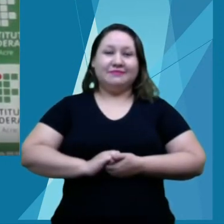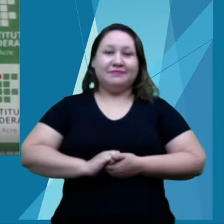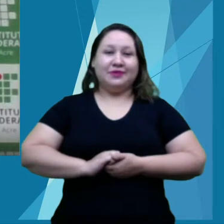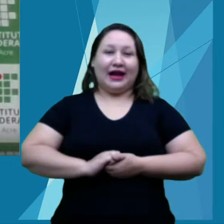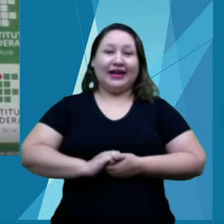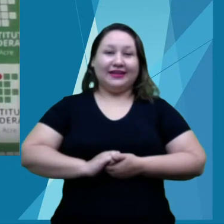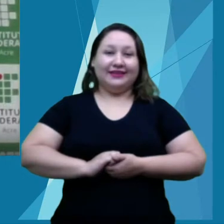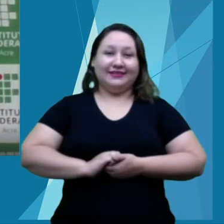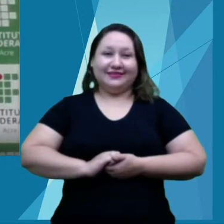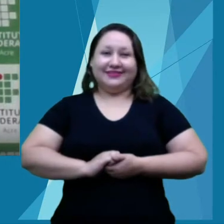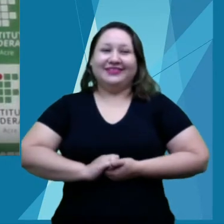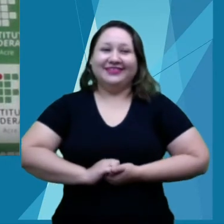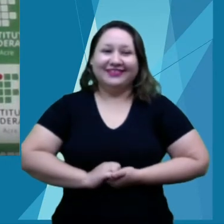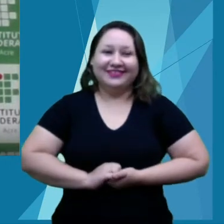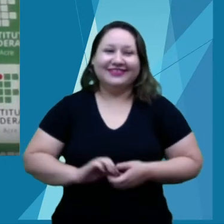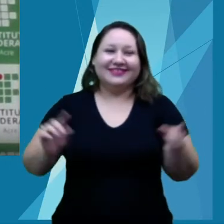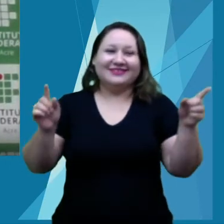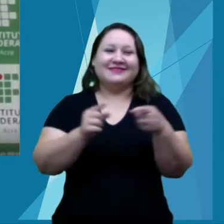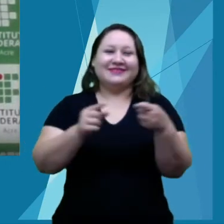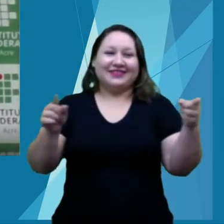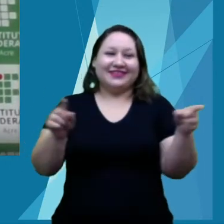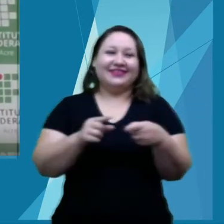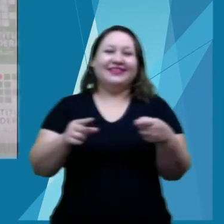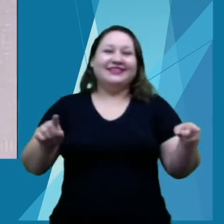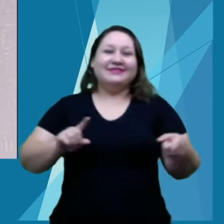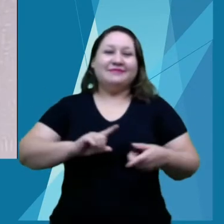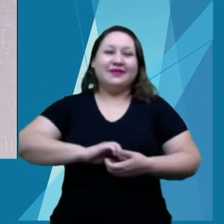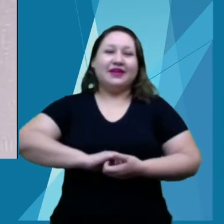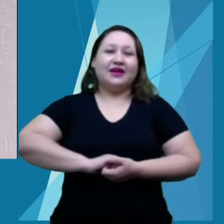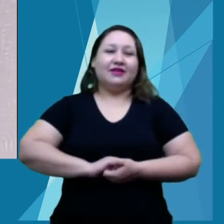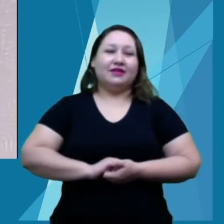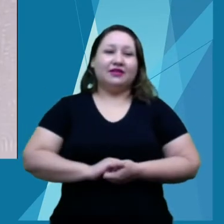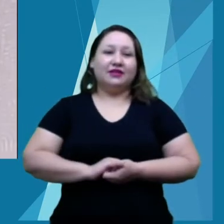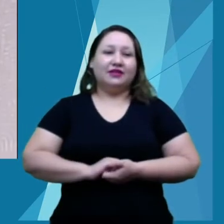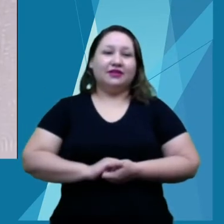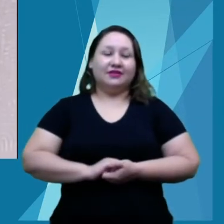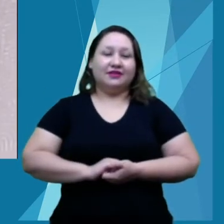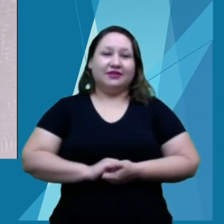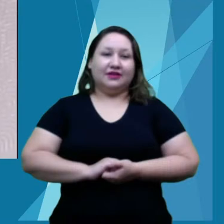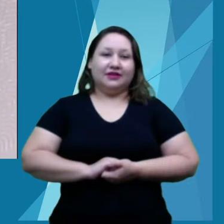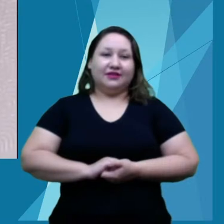Emily Vitória da Silva Santos. E